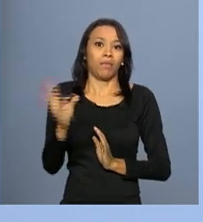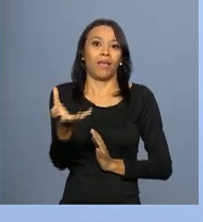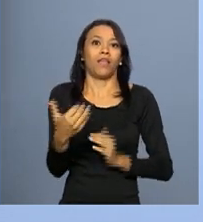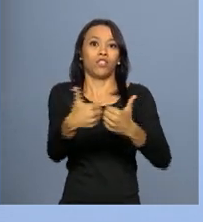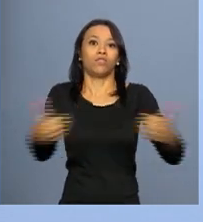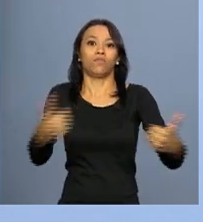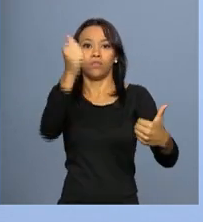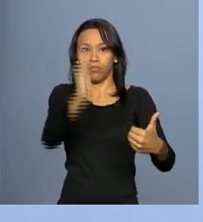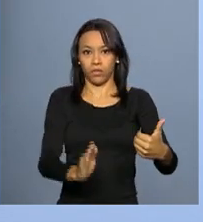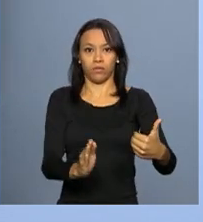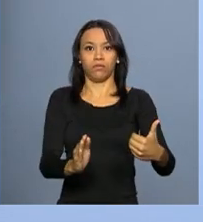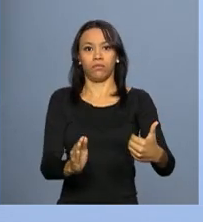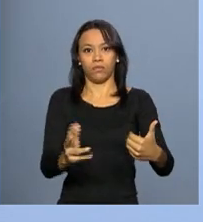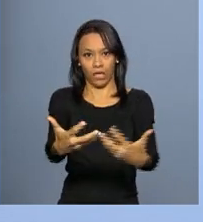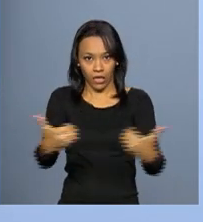país.